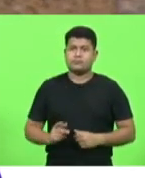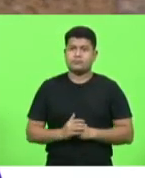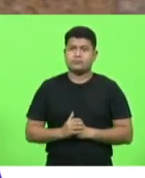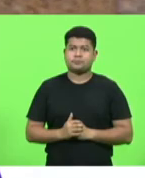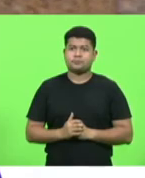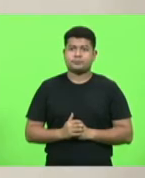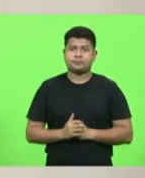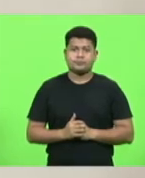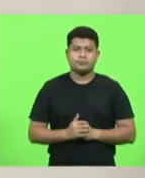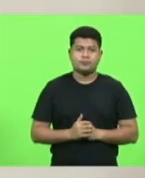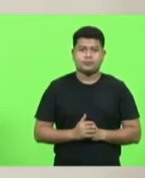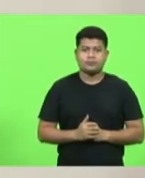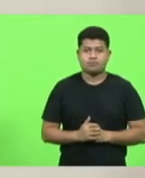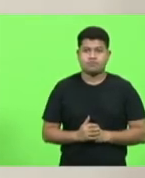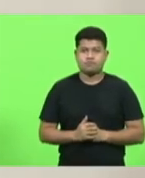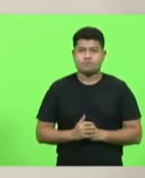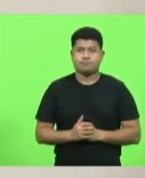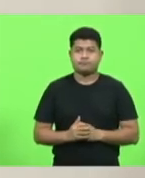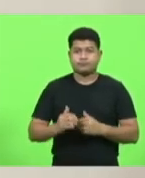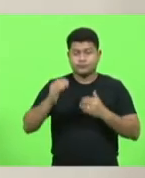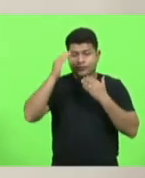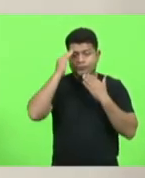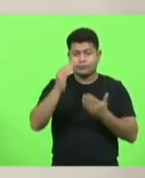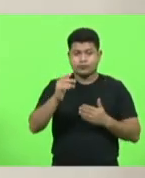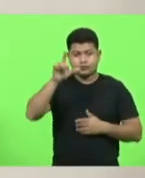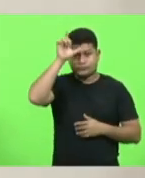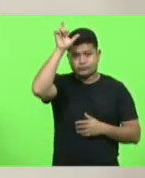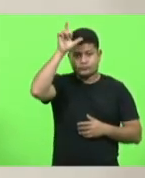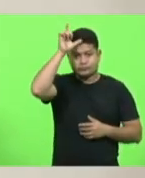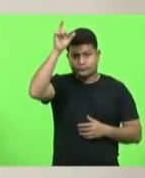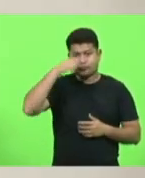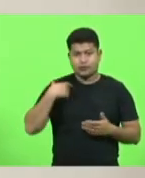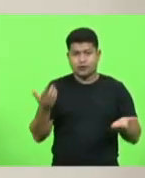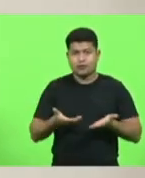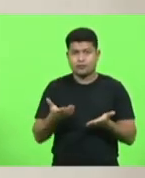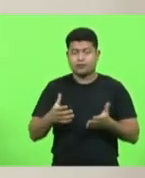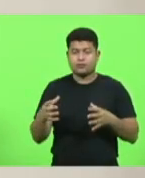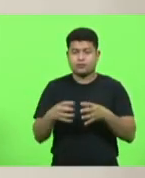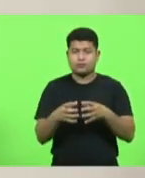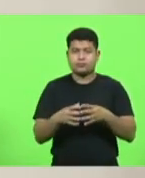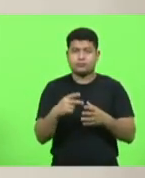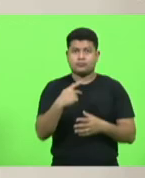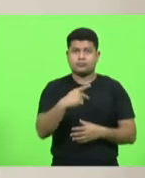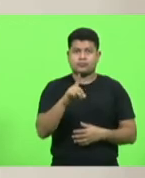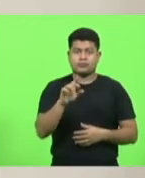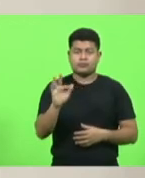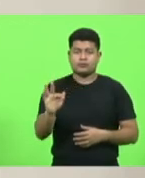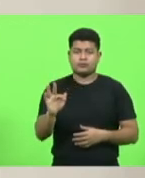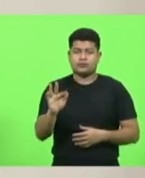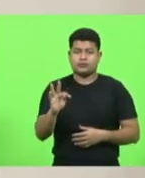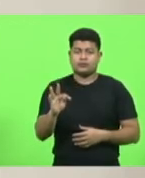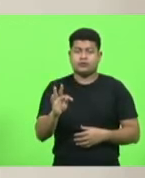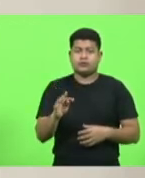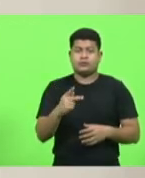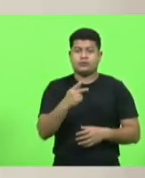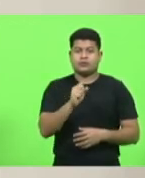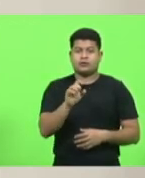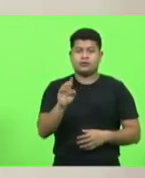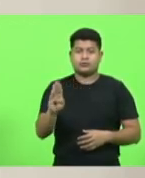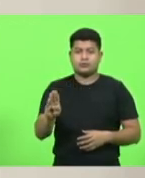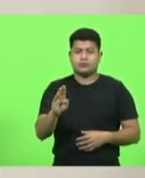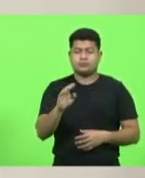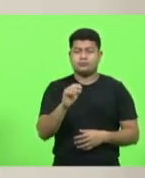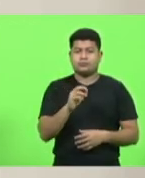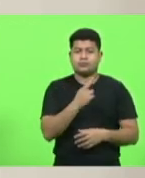obrigado deputado Sargento Lima próximo bloco PDT PSDB republicano sete